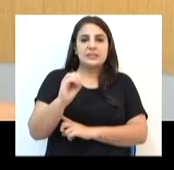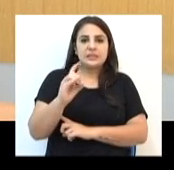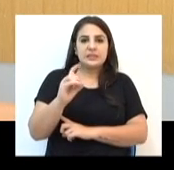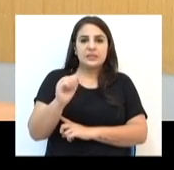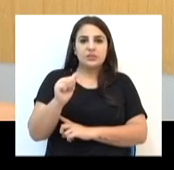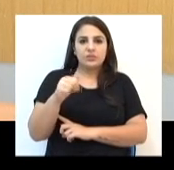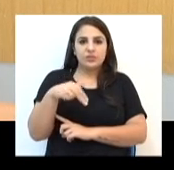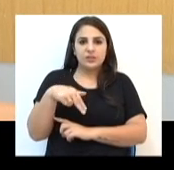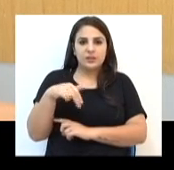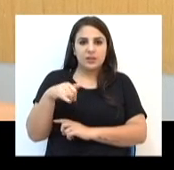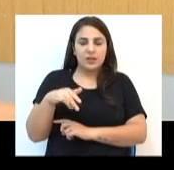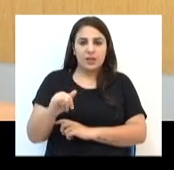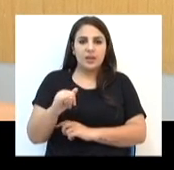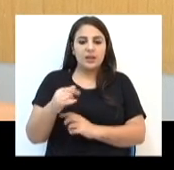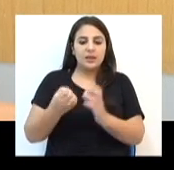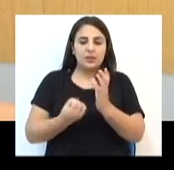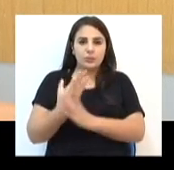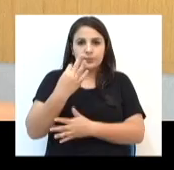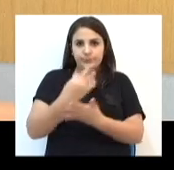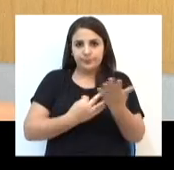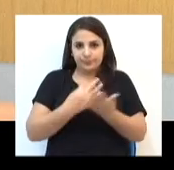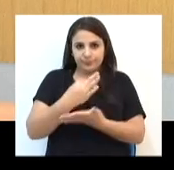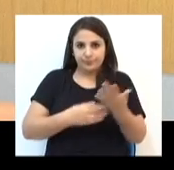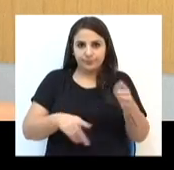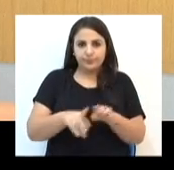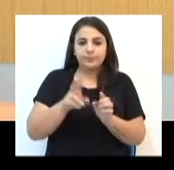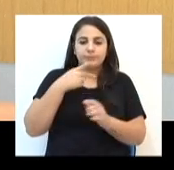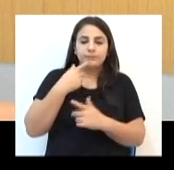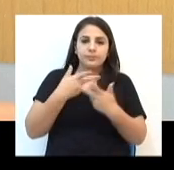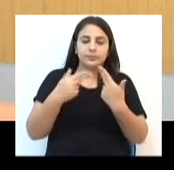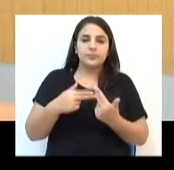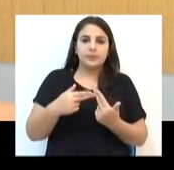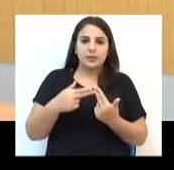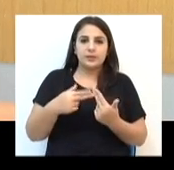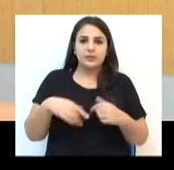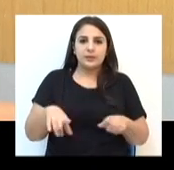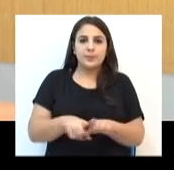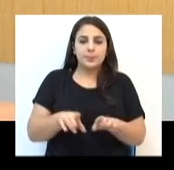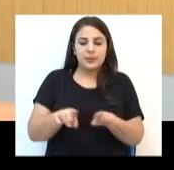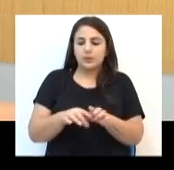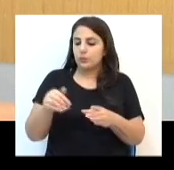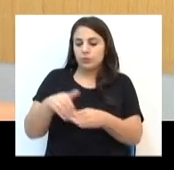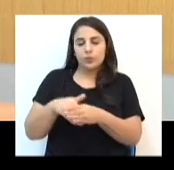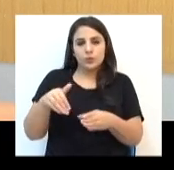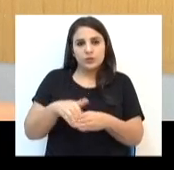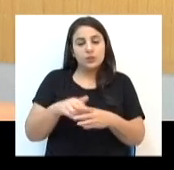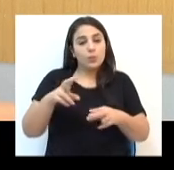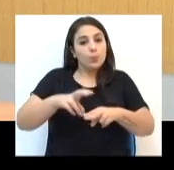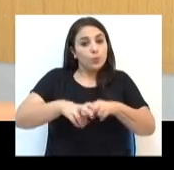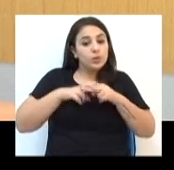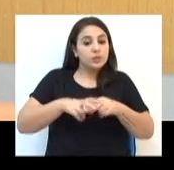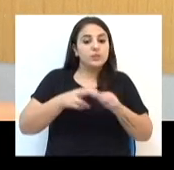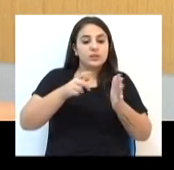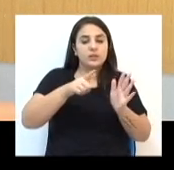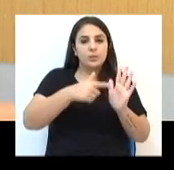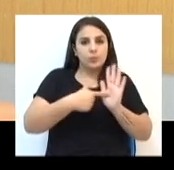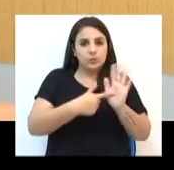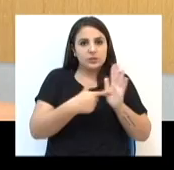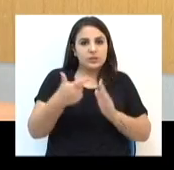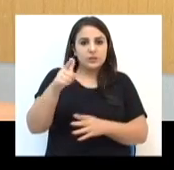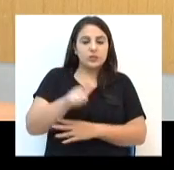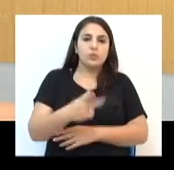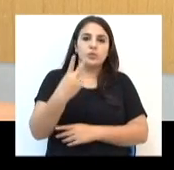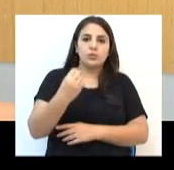Sidney Ávila elaborou um texto para abrir algumas exceções. A matéria não foi a votação e, por isso, será